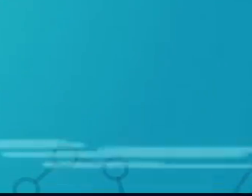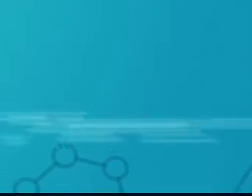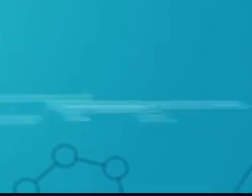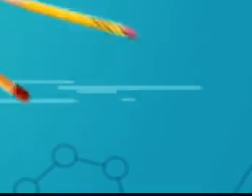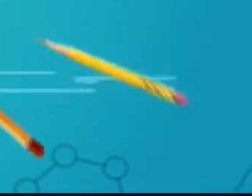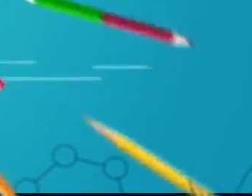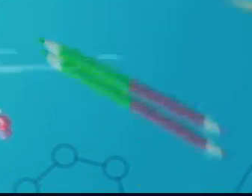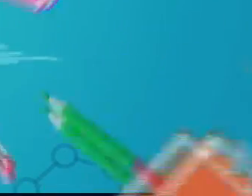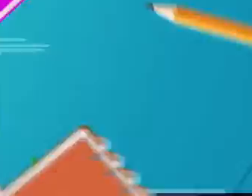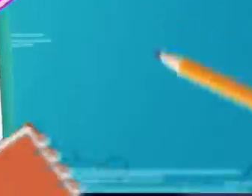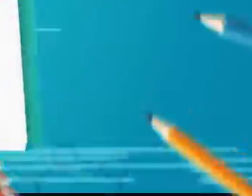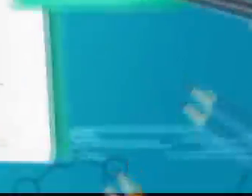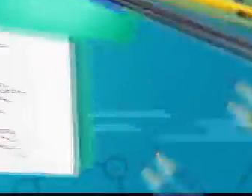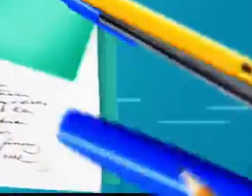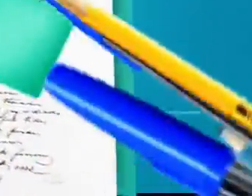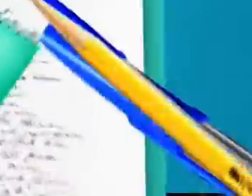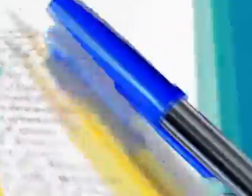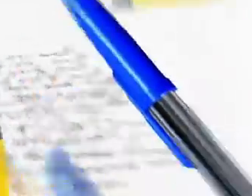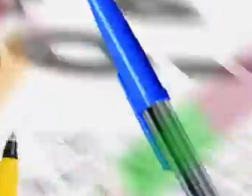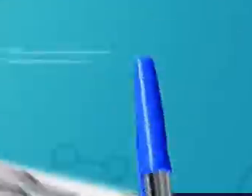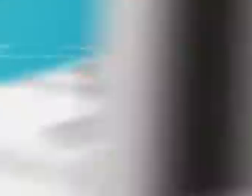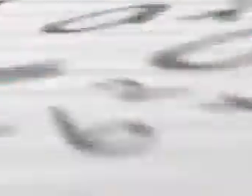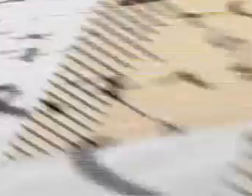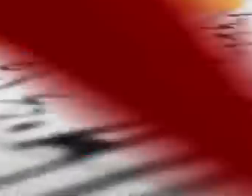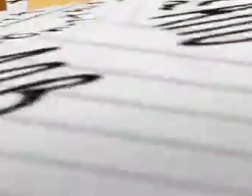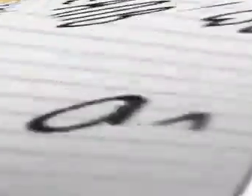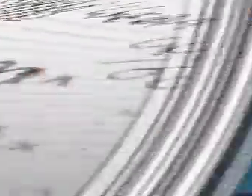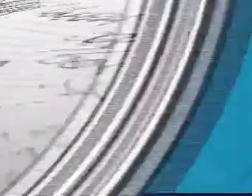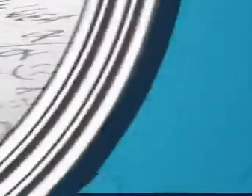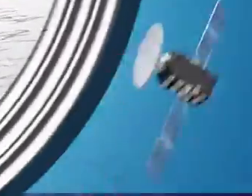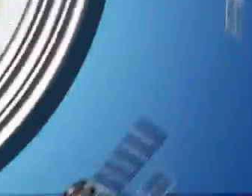Transcrição e Quintena Coelho e